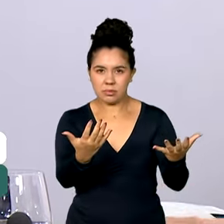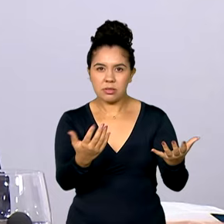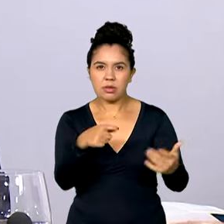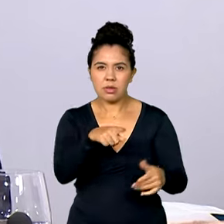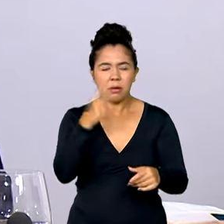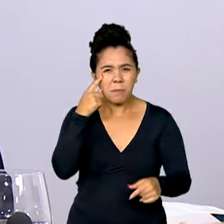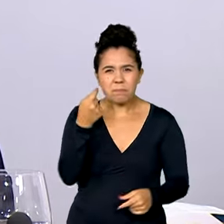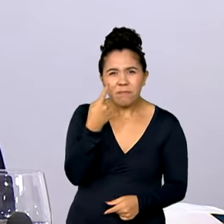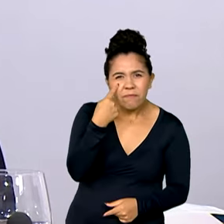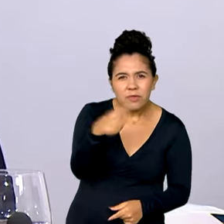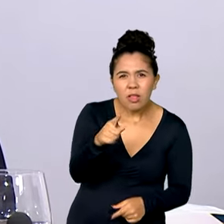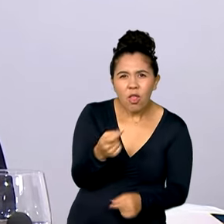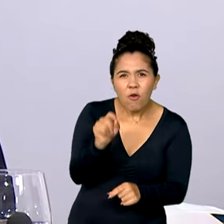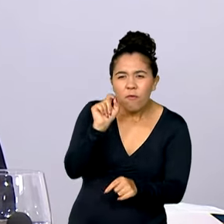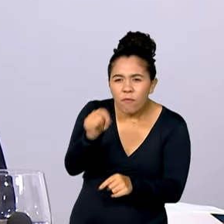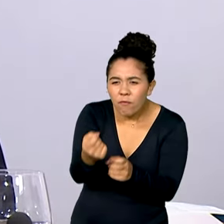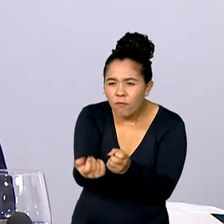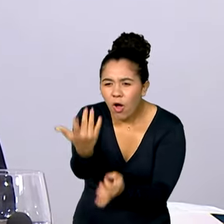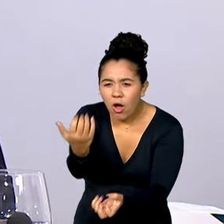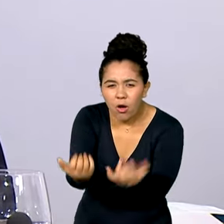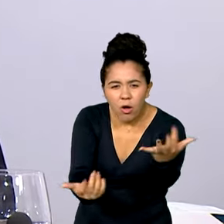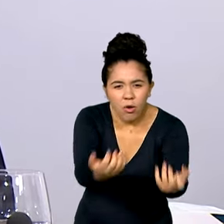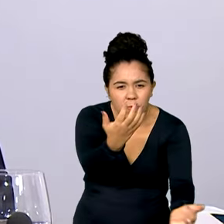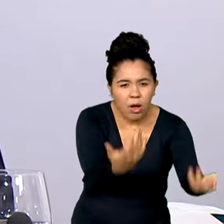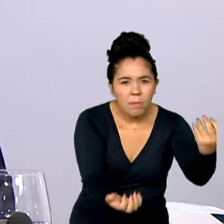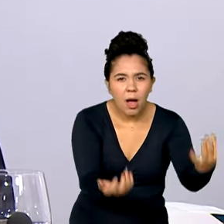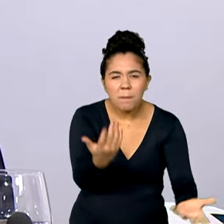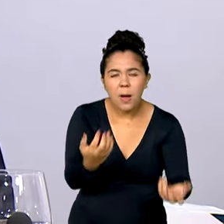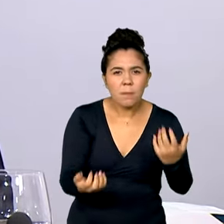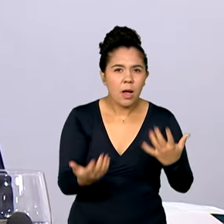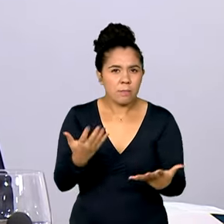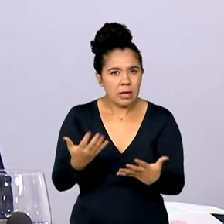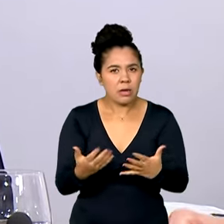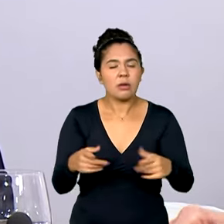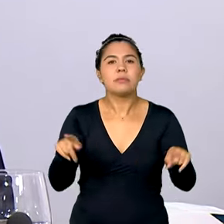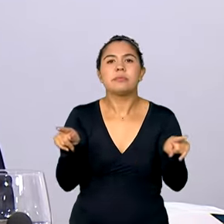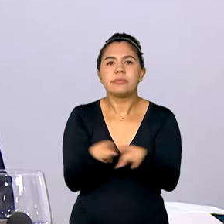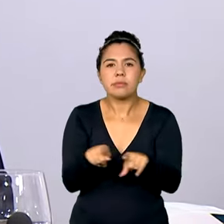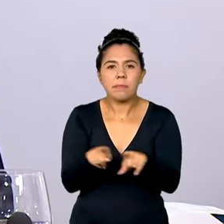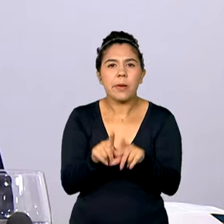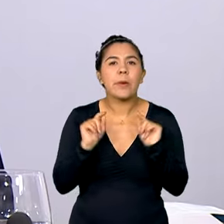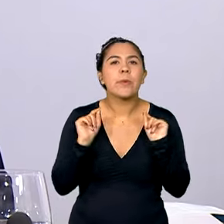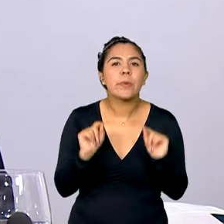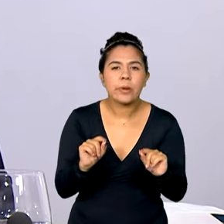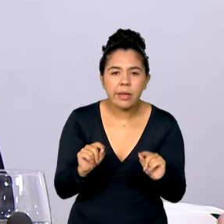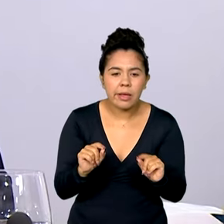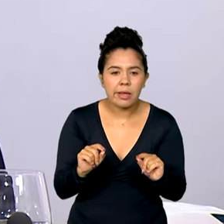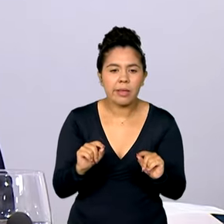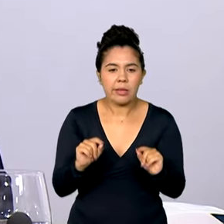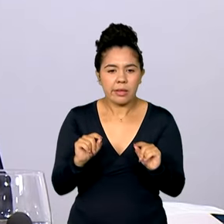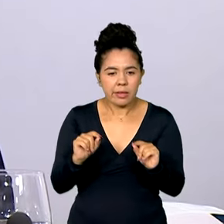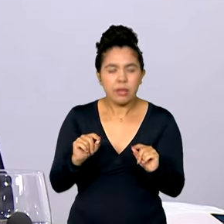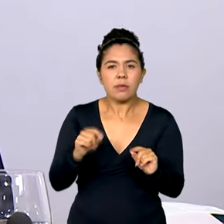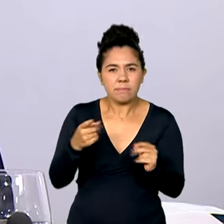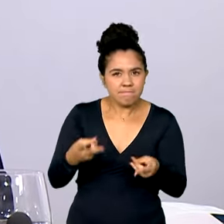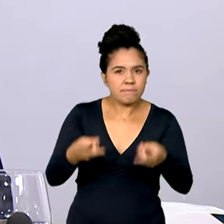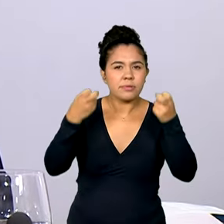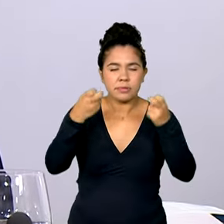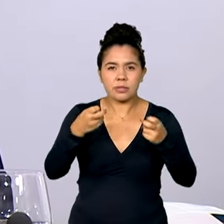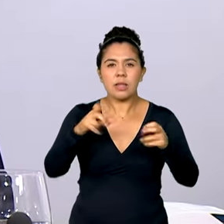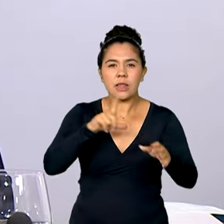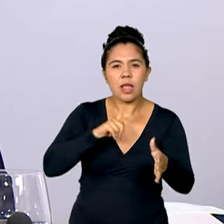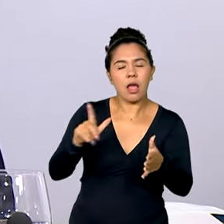de focos, há sim uma orquestração mais ou menos